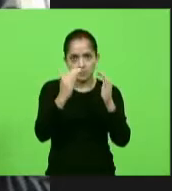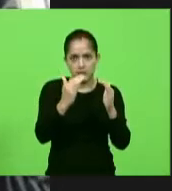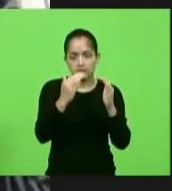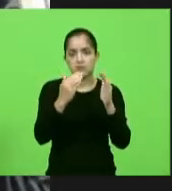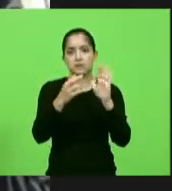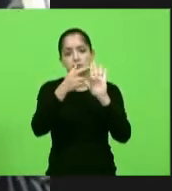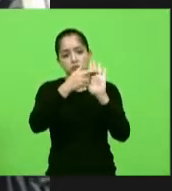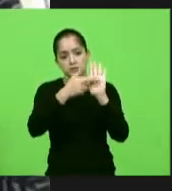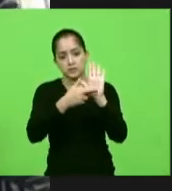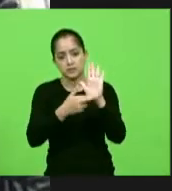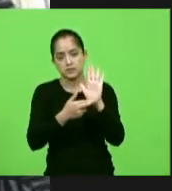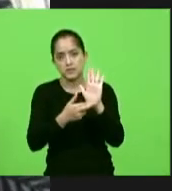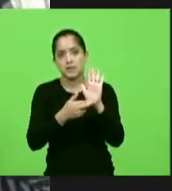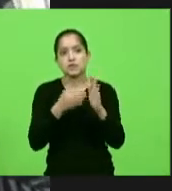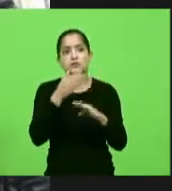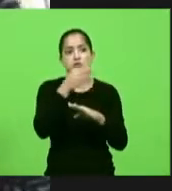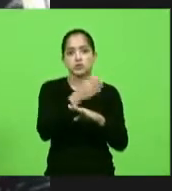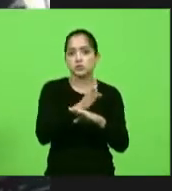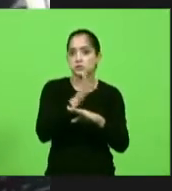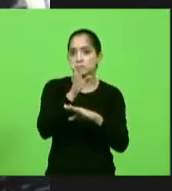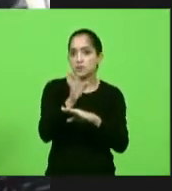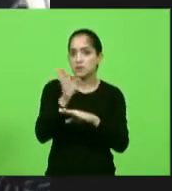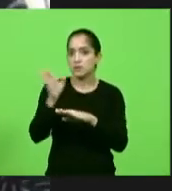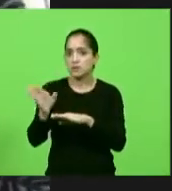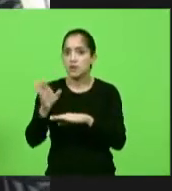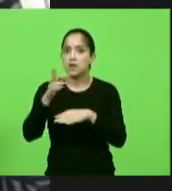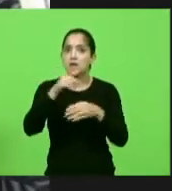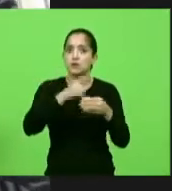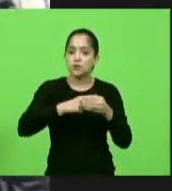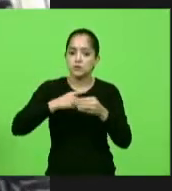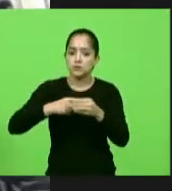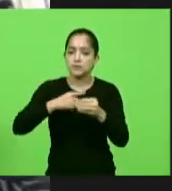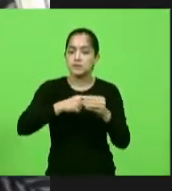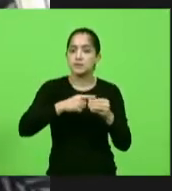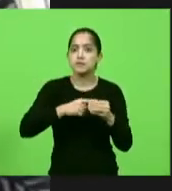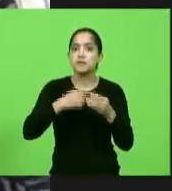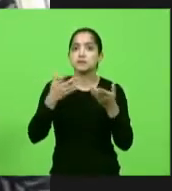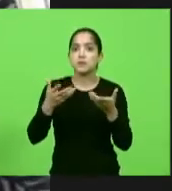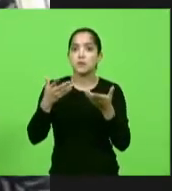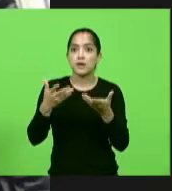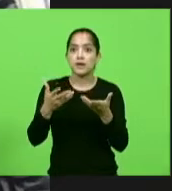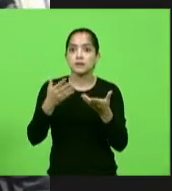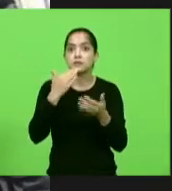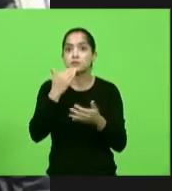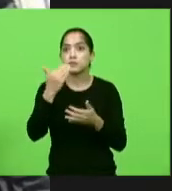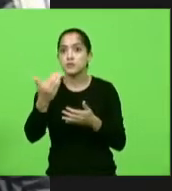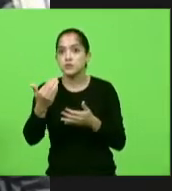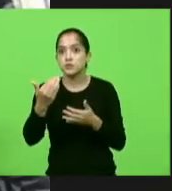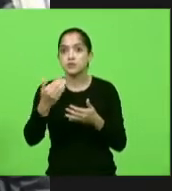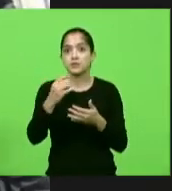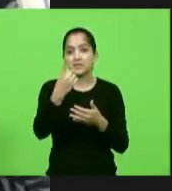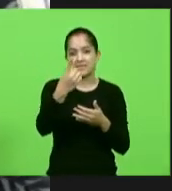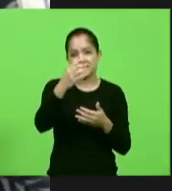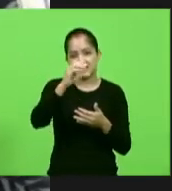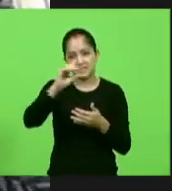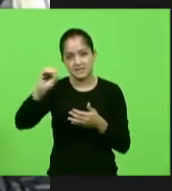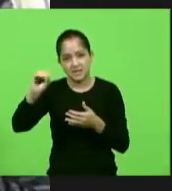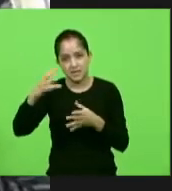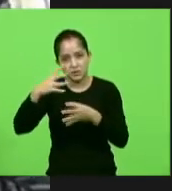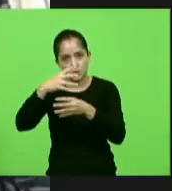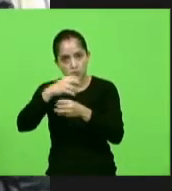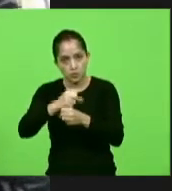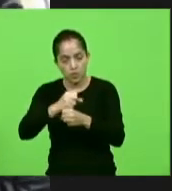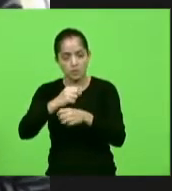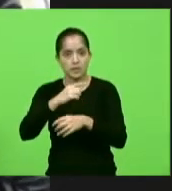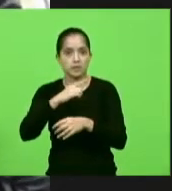temos visitado as comunidades em todas as regiões e esse é um clamor. Nós temos hoje cerca de 100 comunidades, 70 das